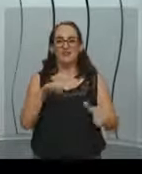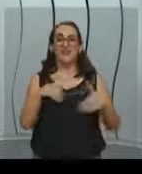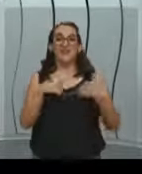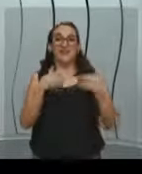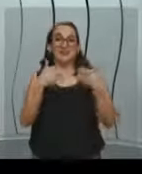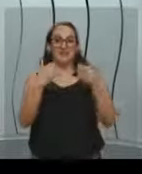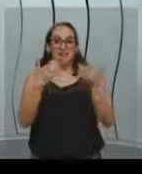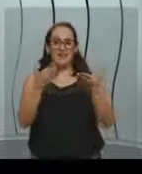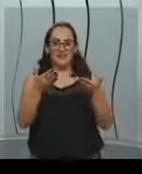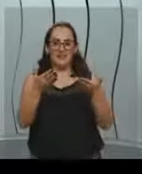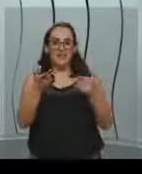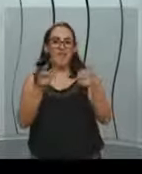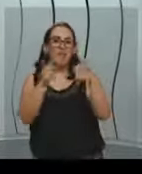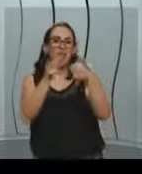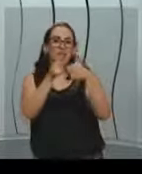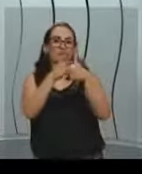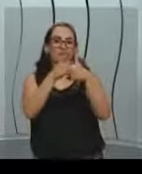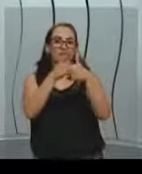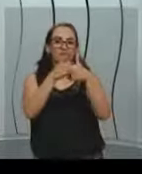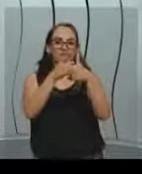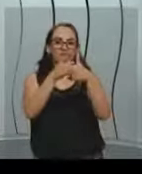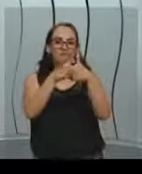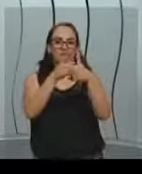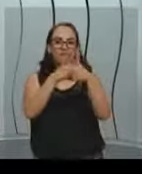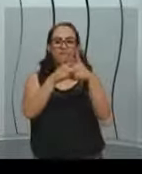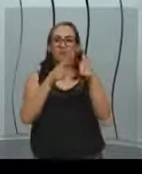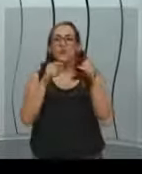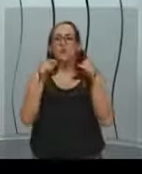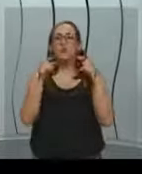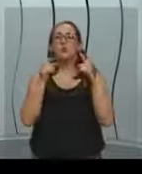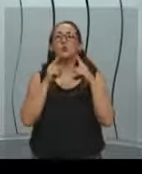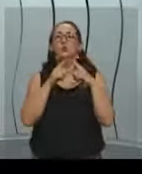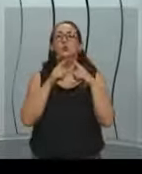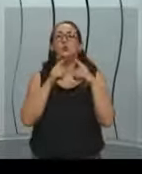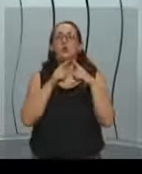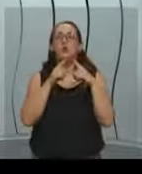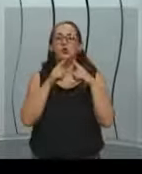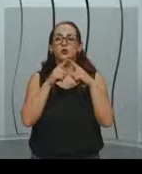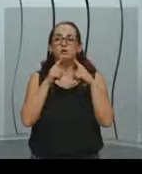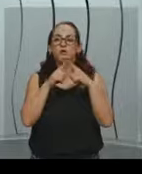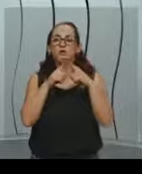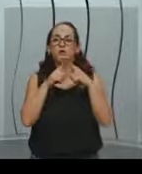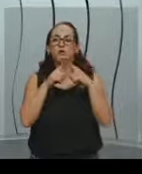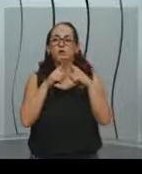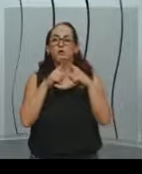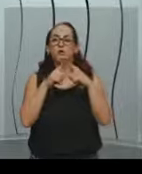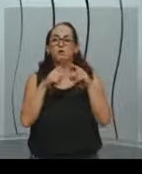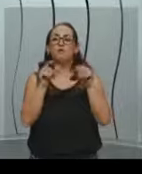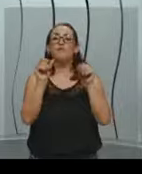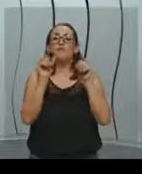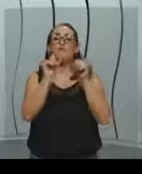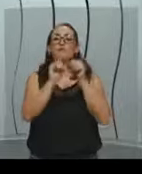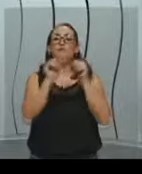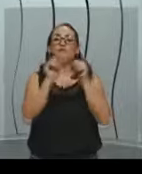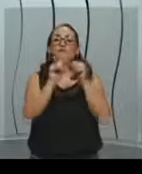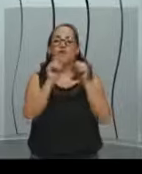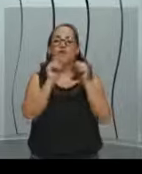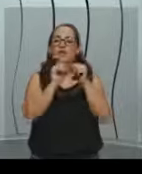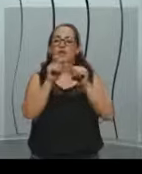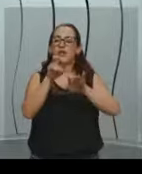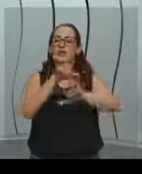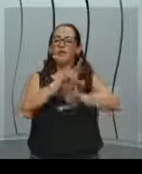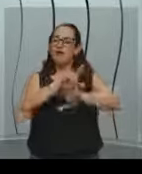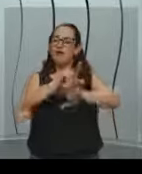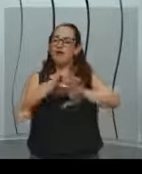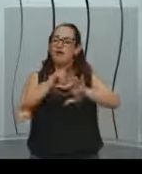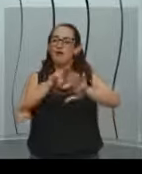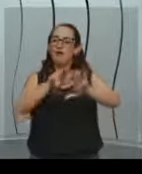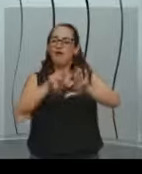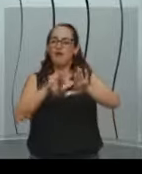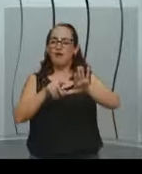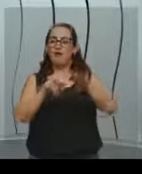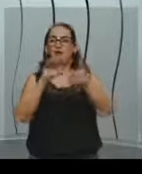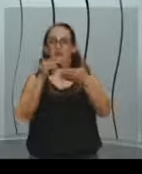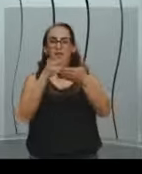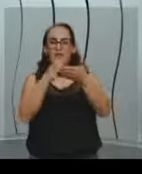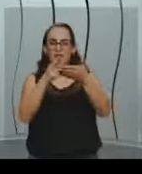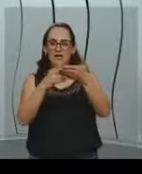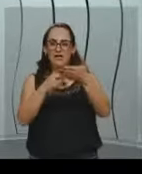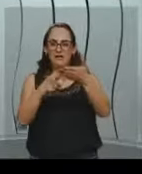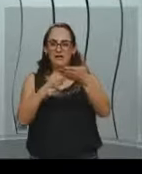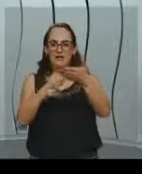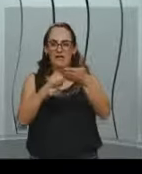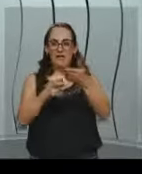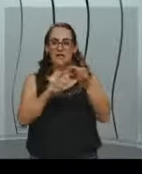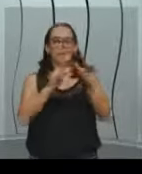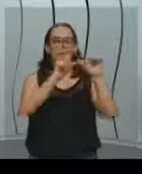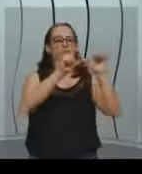zoopraxiscópio, a princípio, foi feito com uma sequência de desenhos. Foi